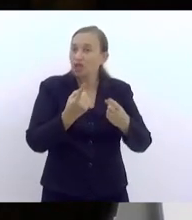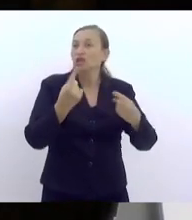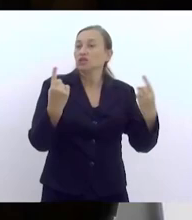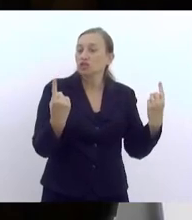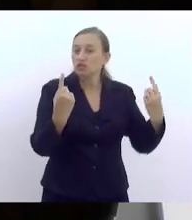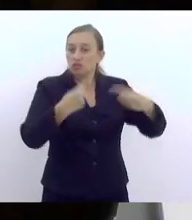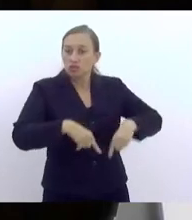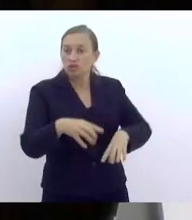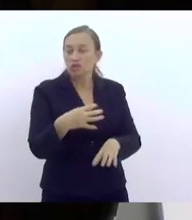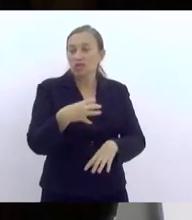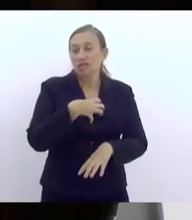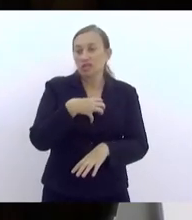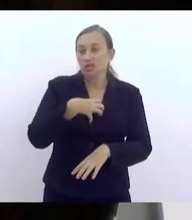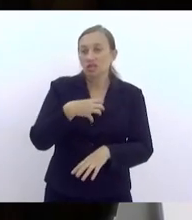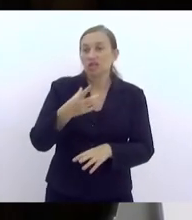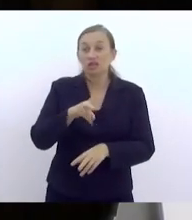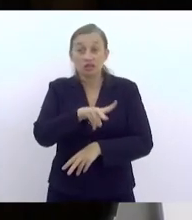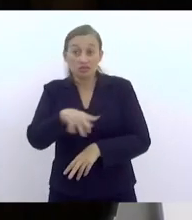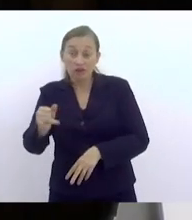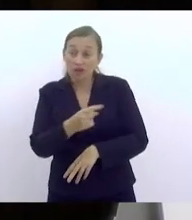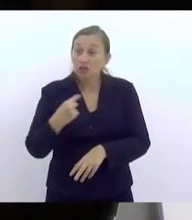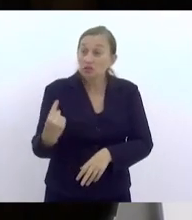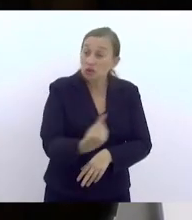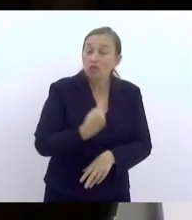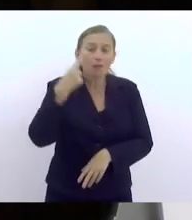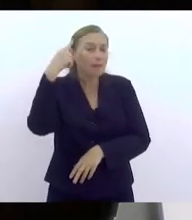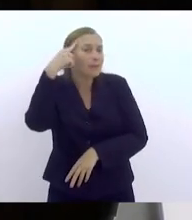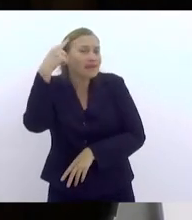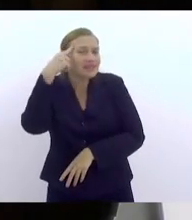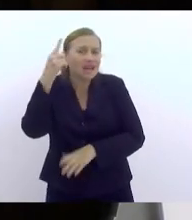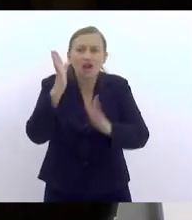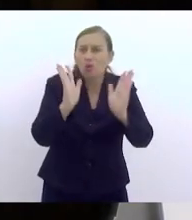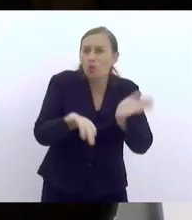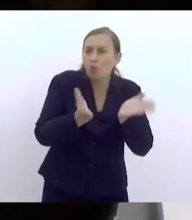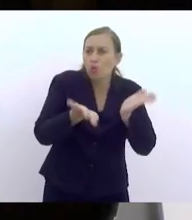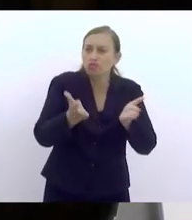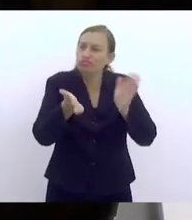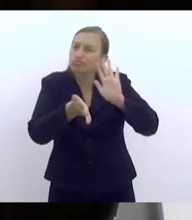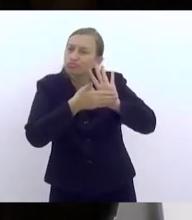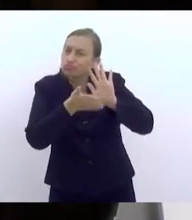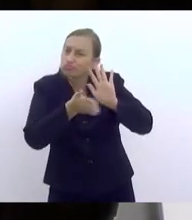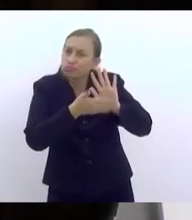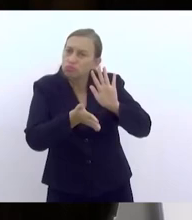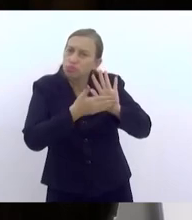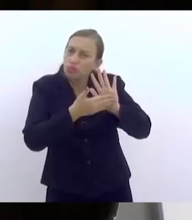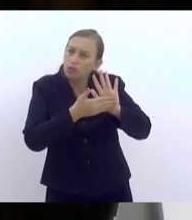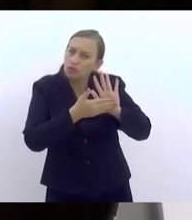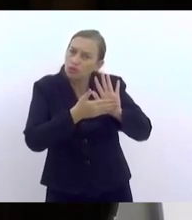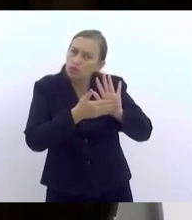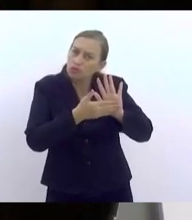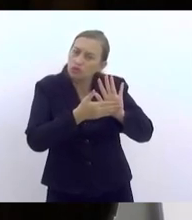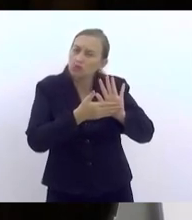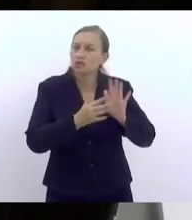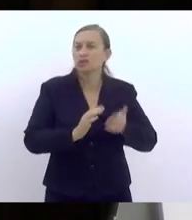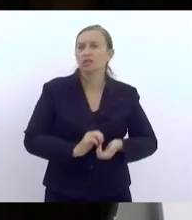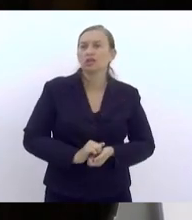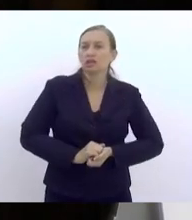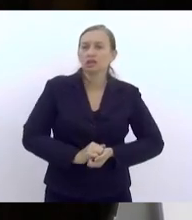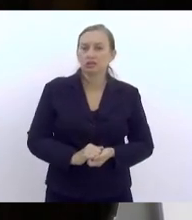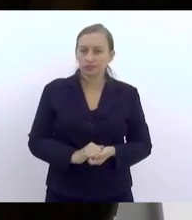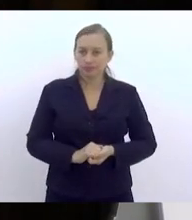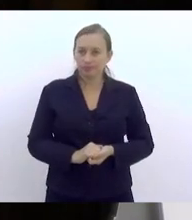E é isso que nós vamos pensar hoje nessas propostas que são operacionalizáveis,